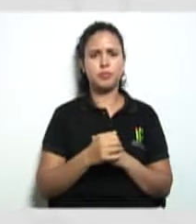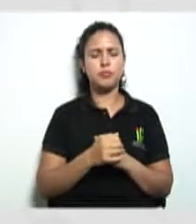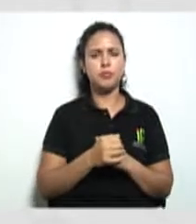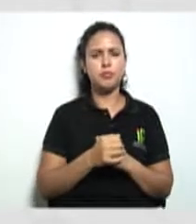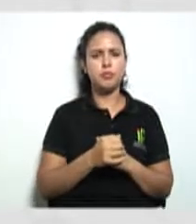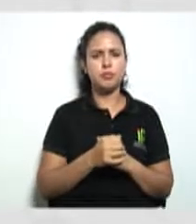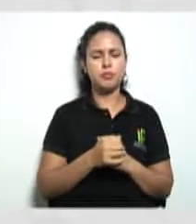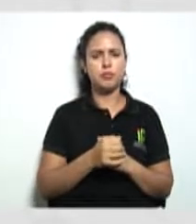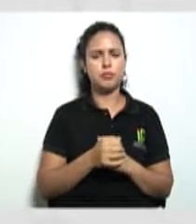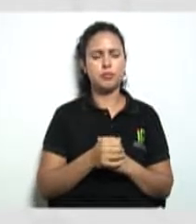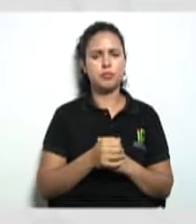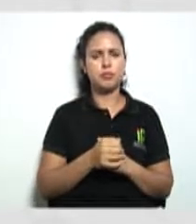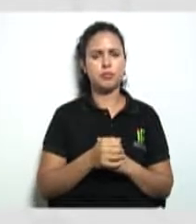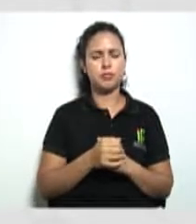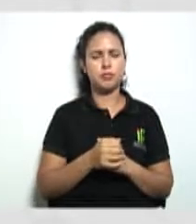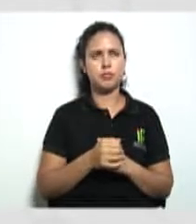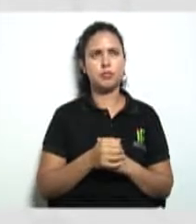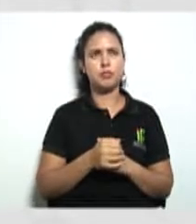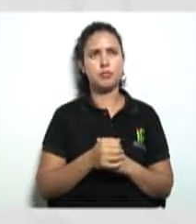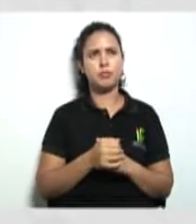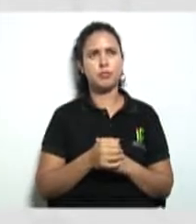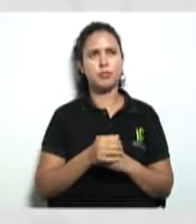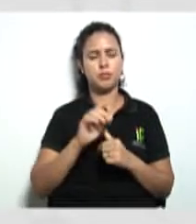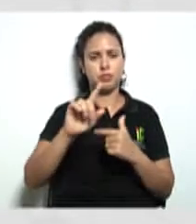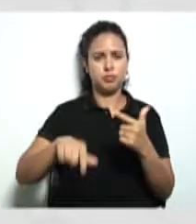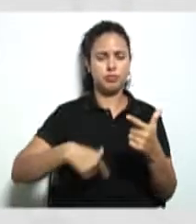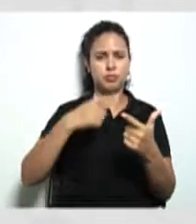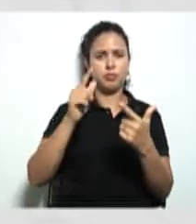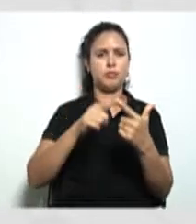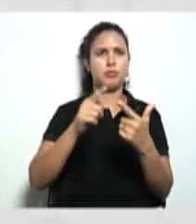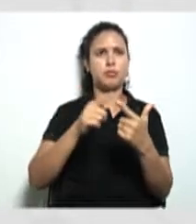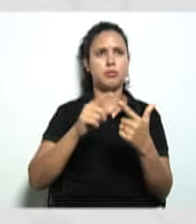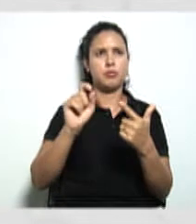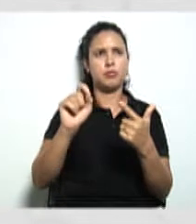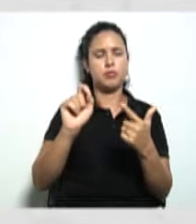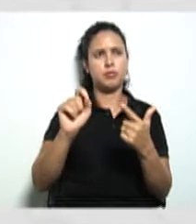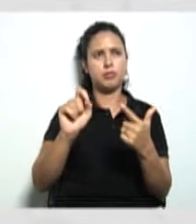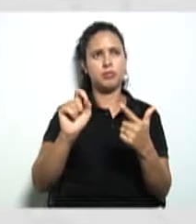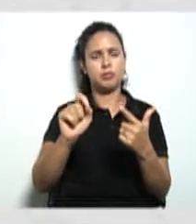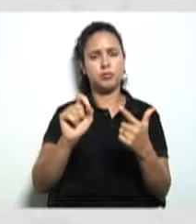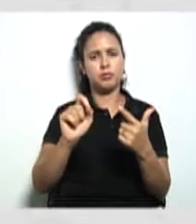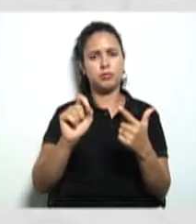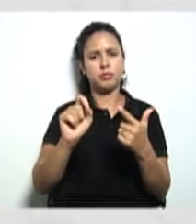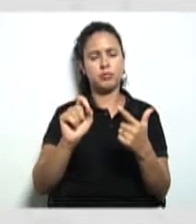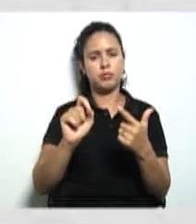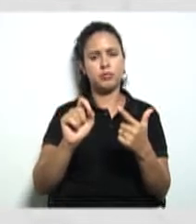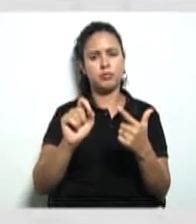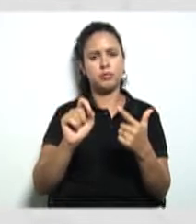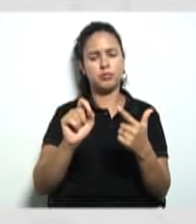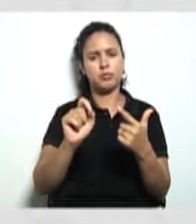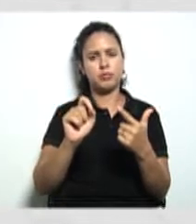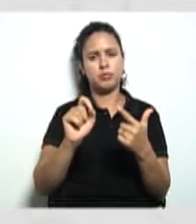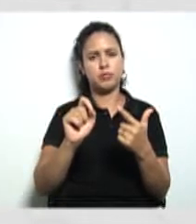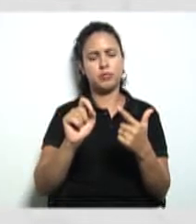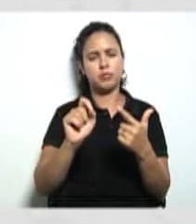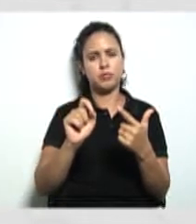Então vamos lá. E aí o nosso segundo passo aqui seria o quê?